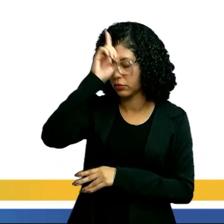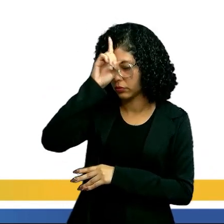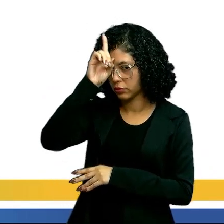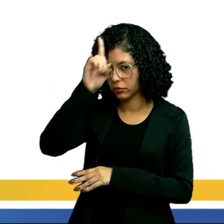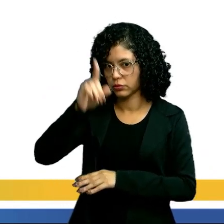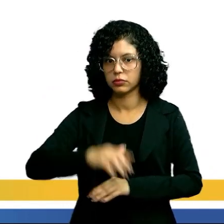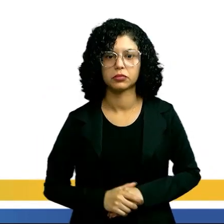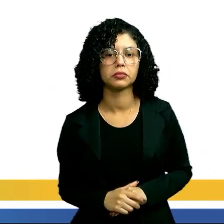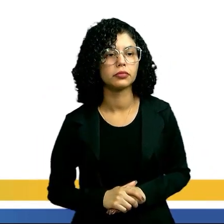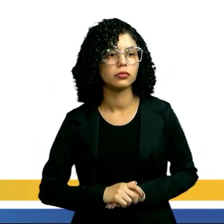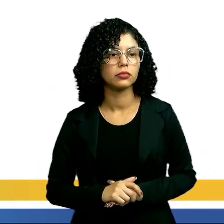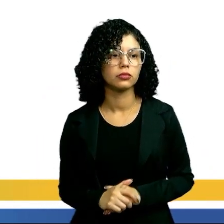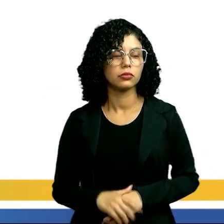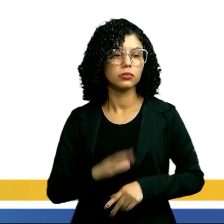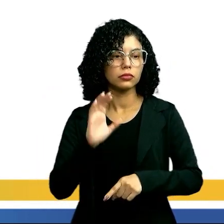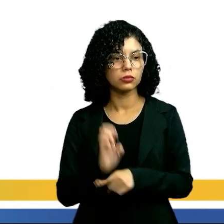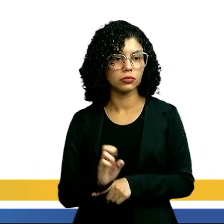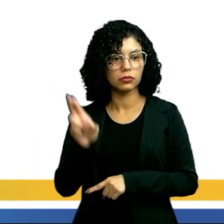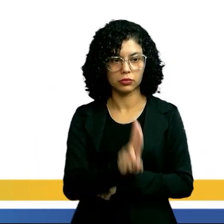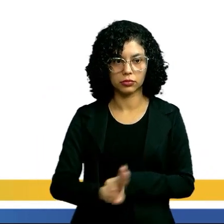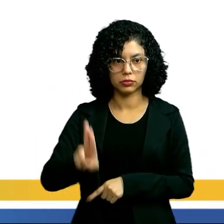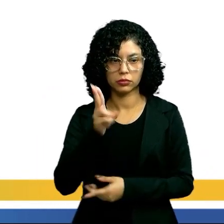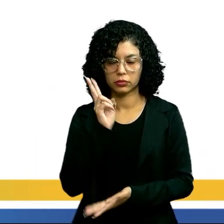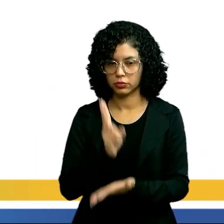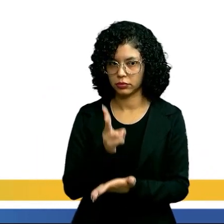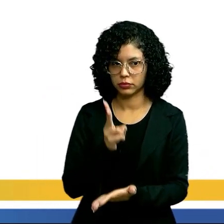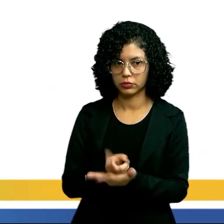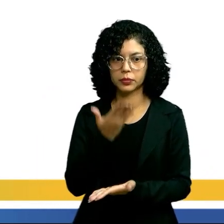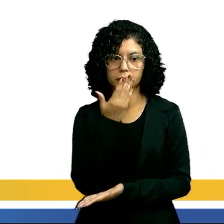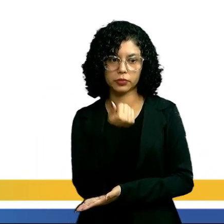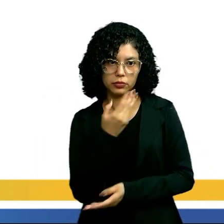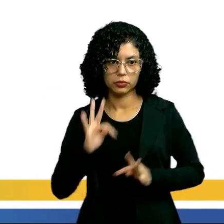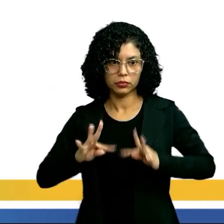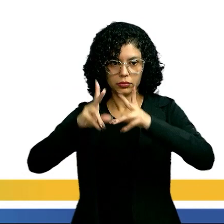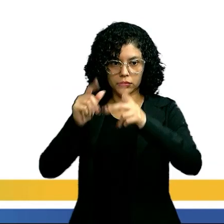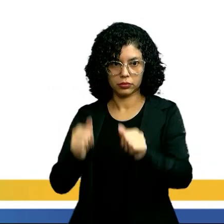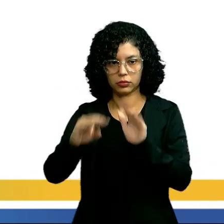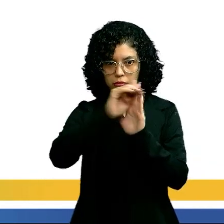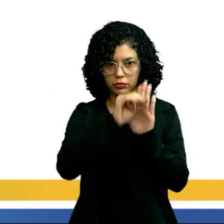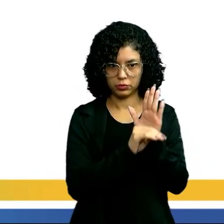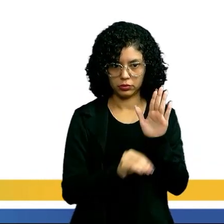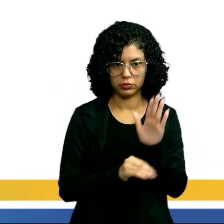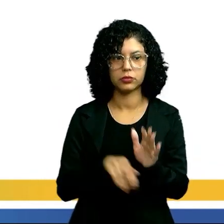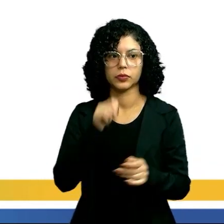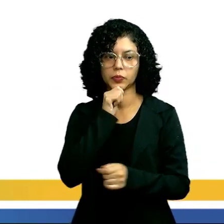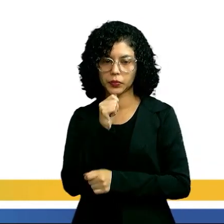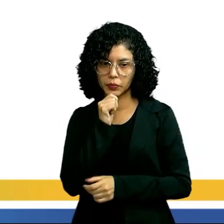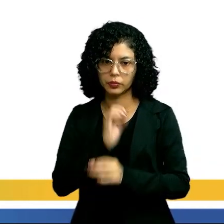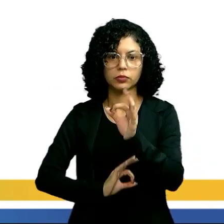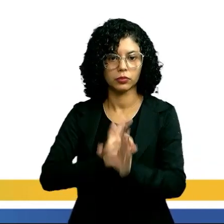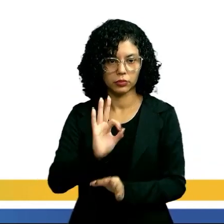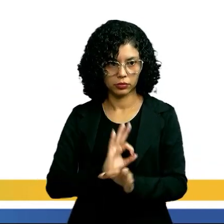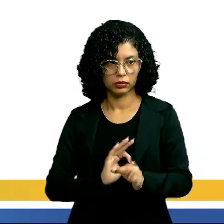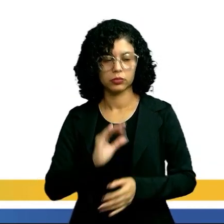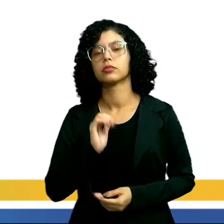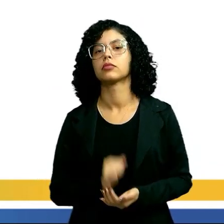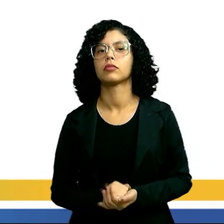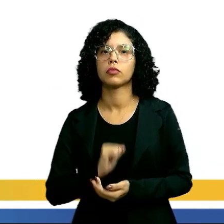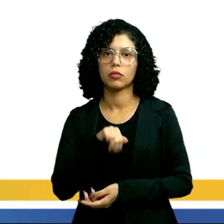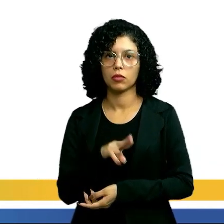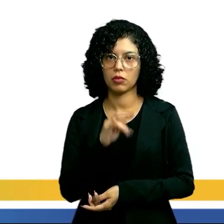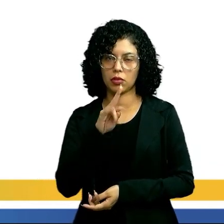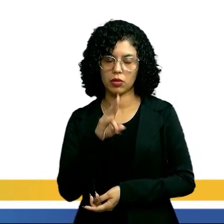garantindo o surgimento do adulto? Alternativa E A utilização do mesmo alimento em todas as fases, otimizando a